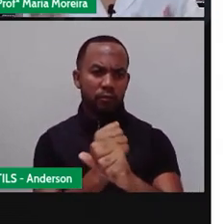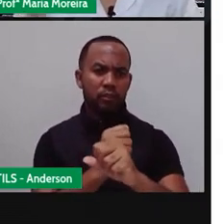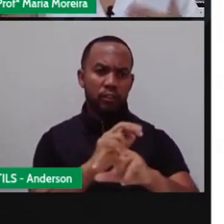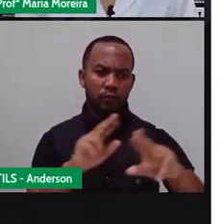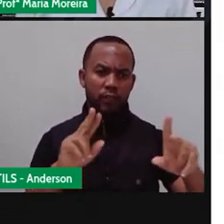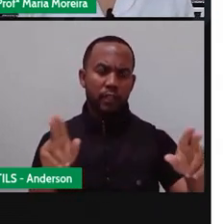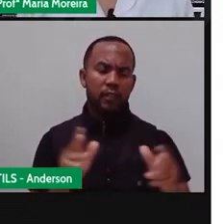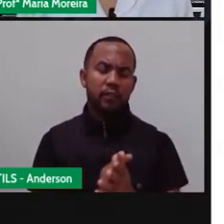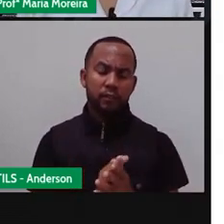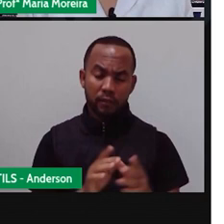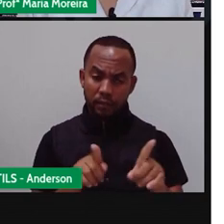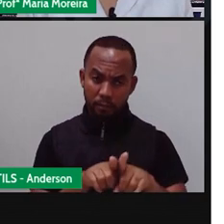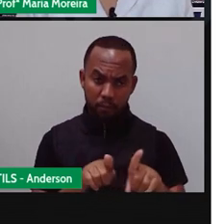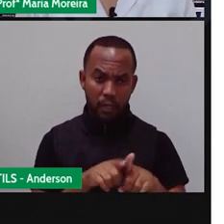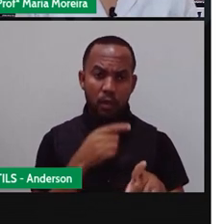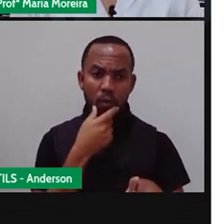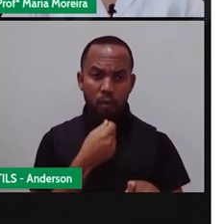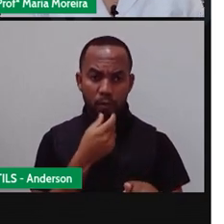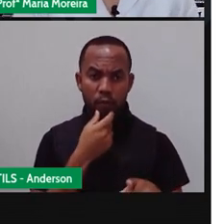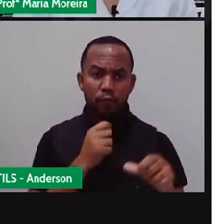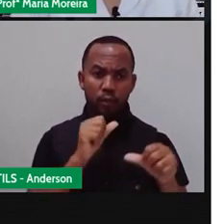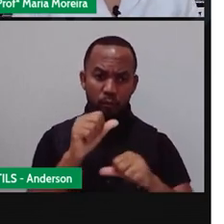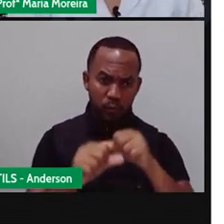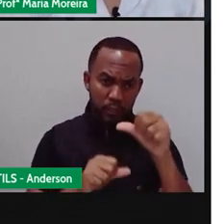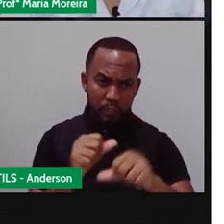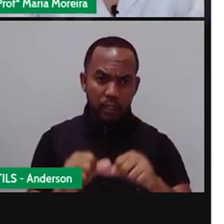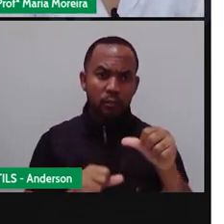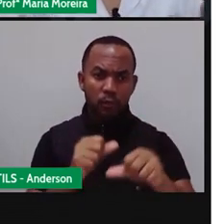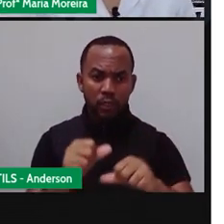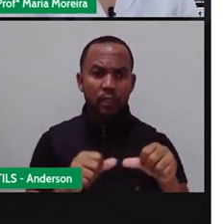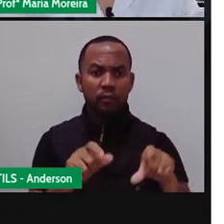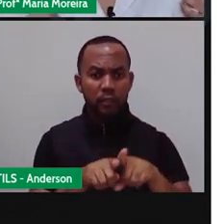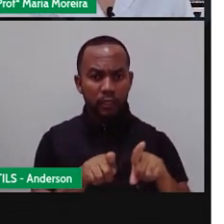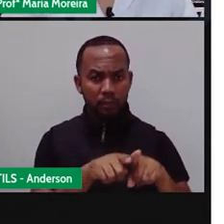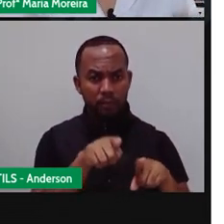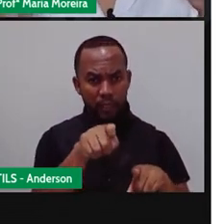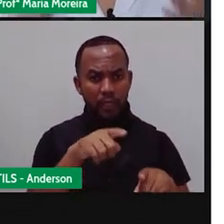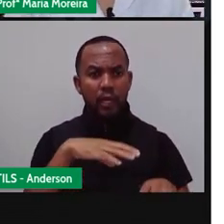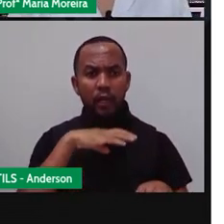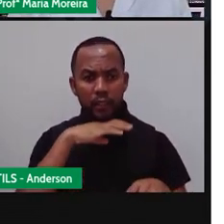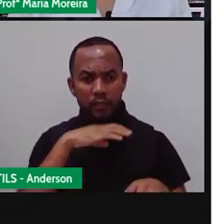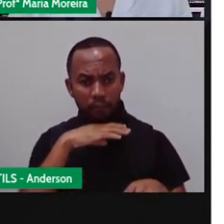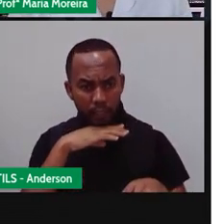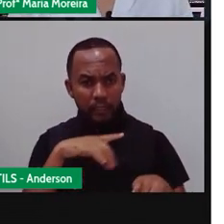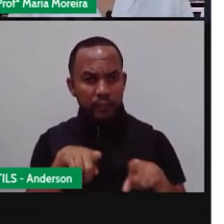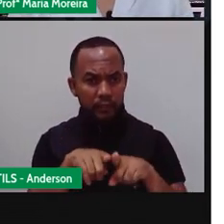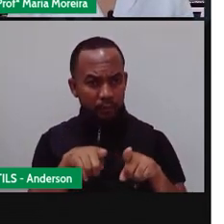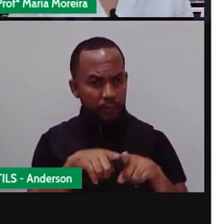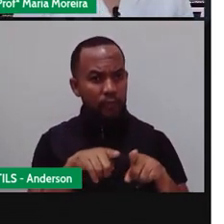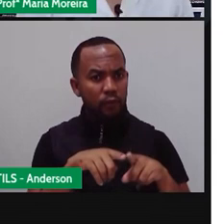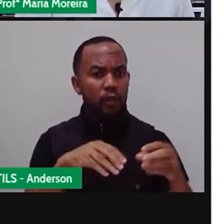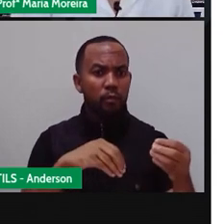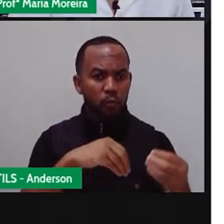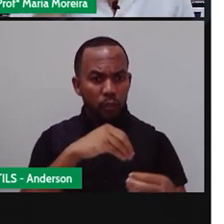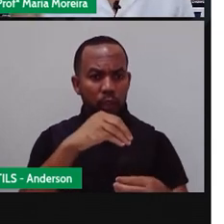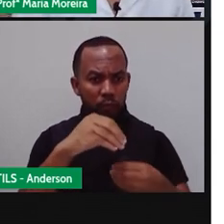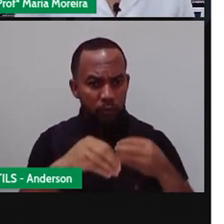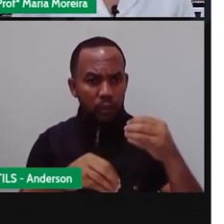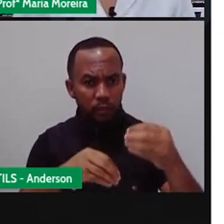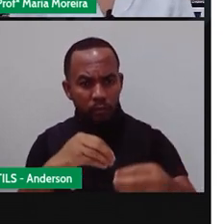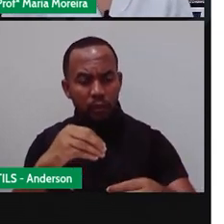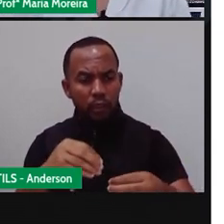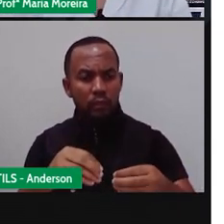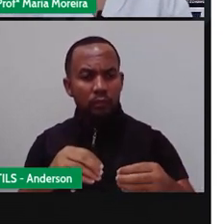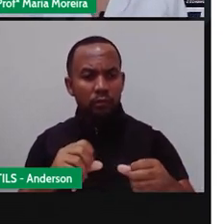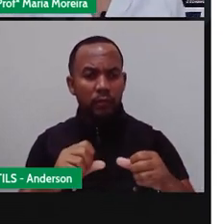forma que o homem, ele foi se adaptando, como a Pró falou, esses animais, eles também foram o quê? Se adaptando. Ah, não se... Ah, não, de